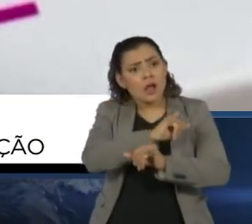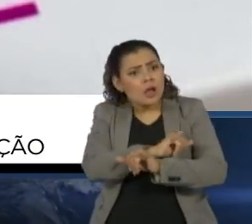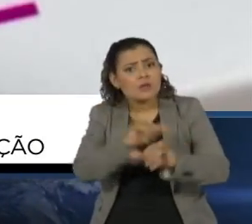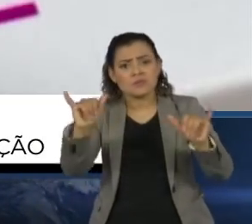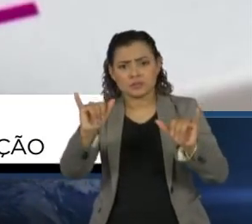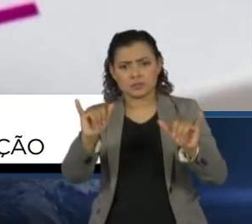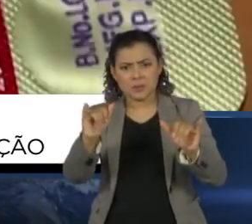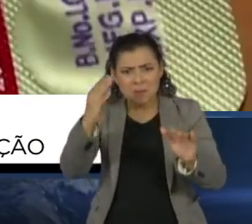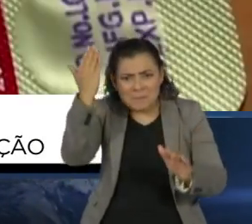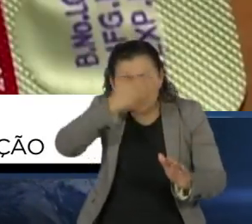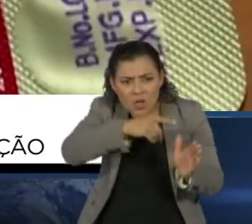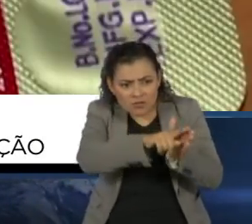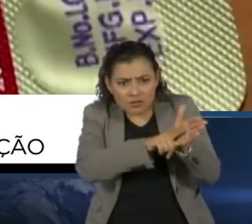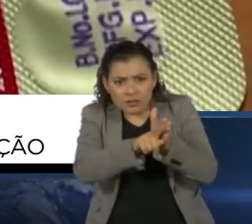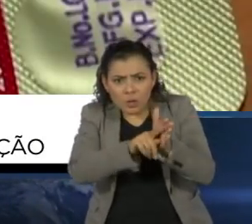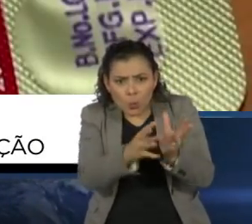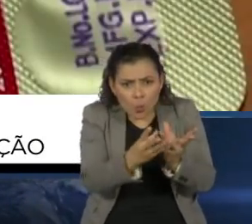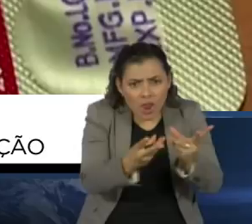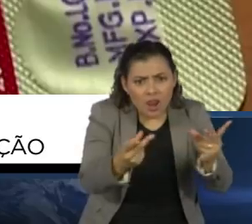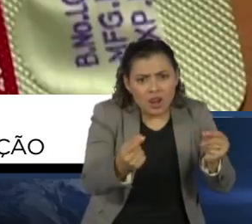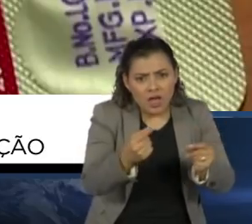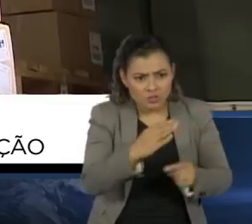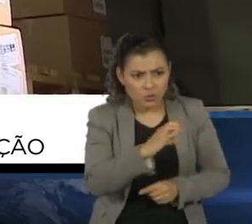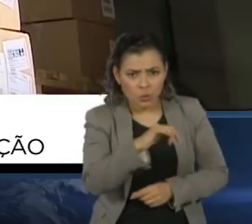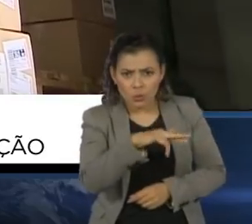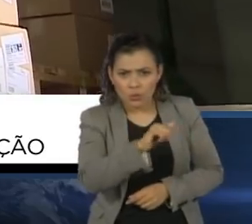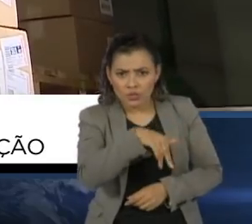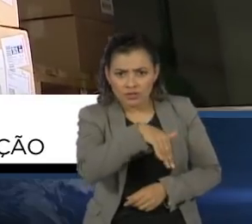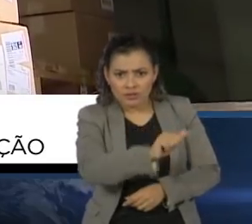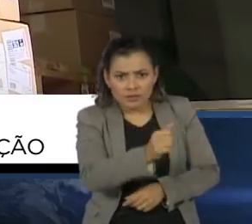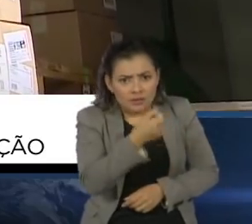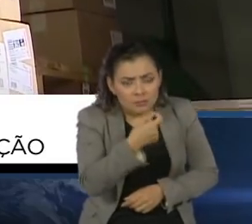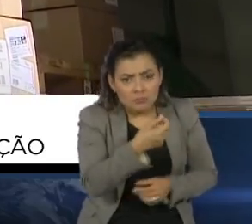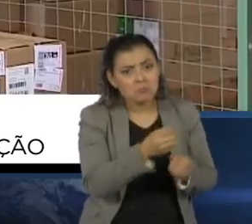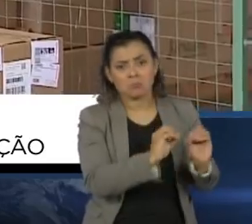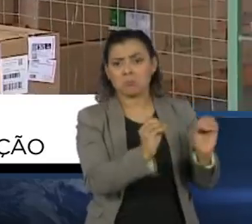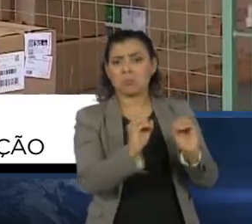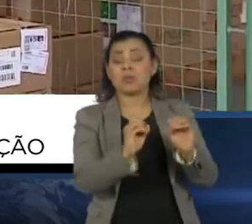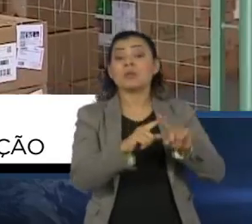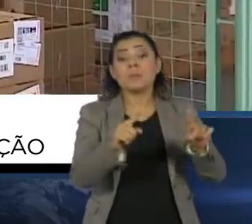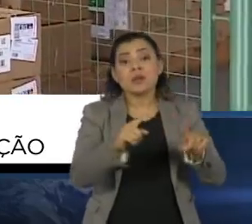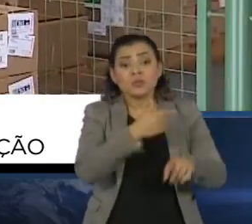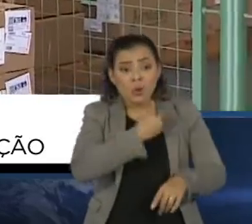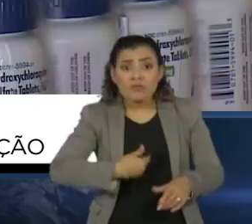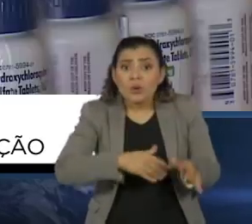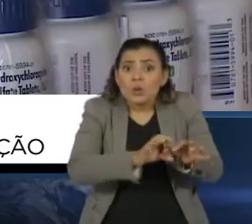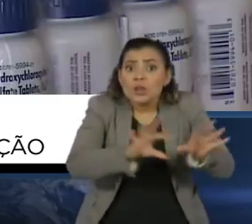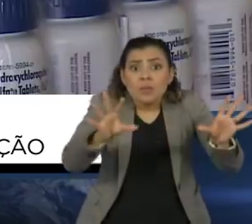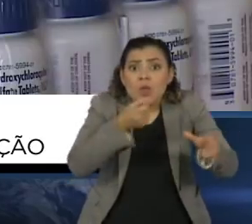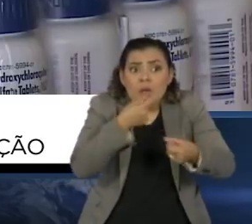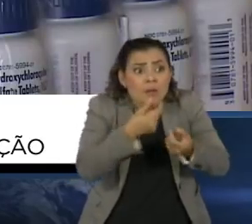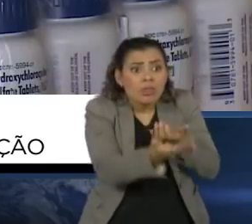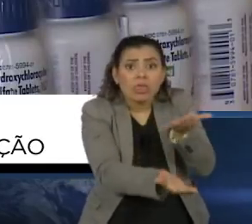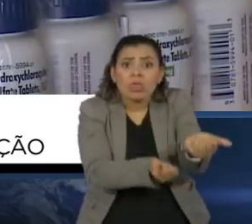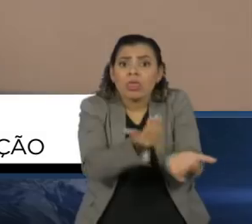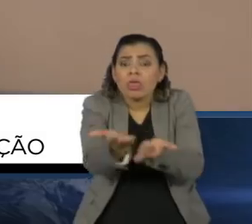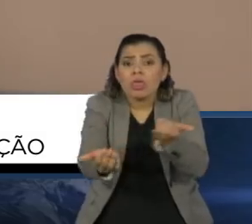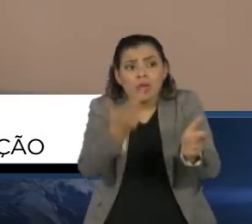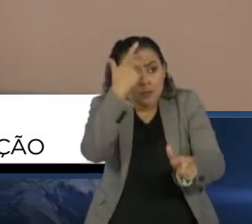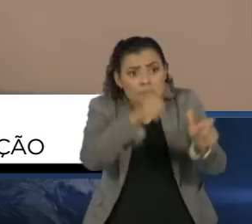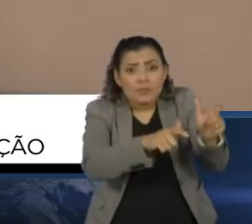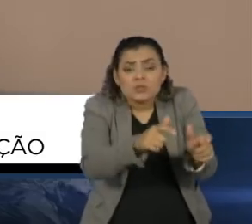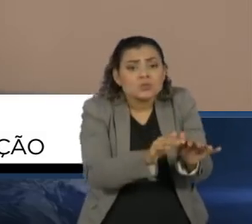comprovação científica da eficácia do uso da cloroquina, horas depois de o governo liberar o medicamento para pacientes com sintomas